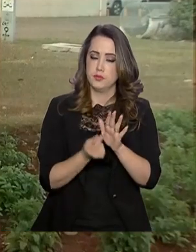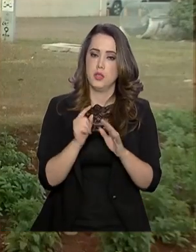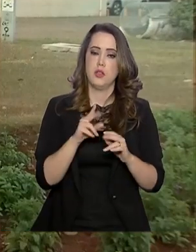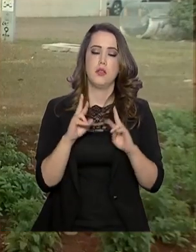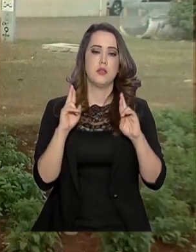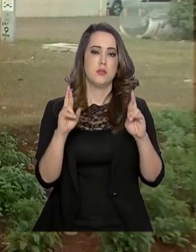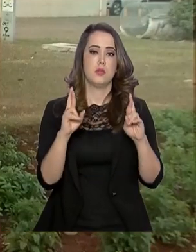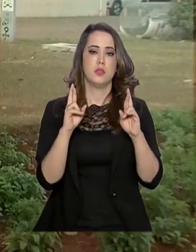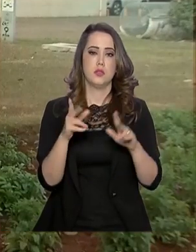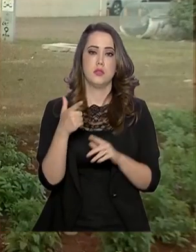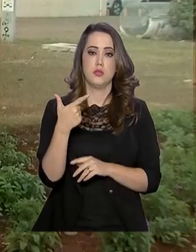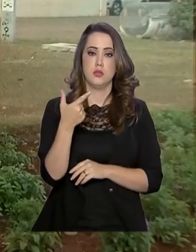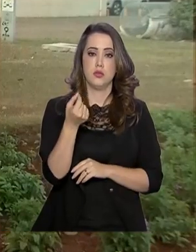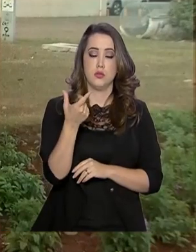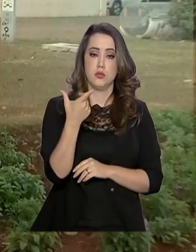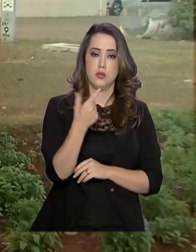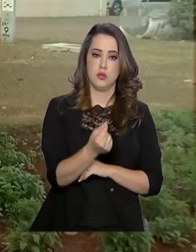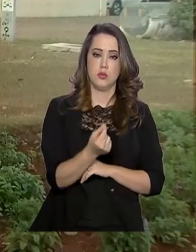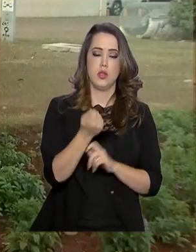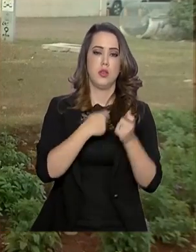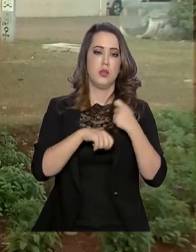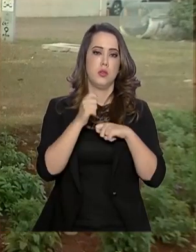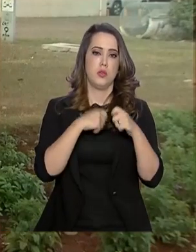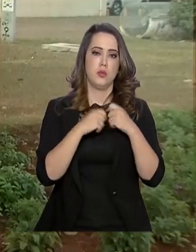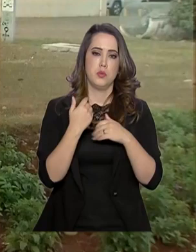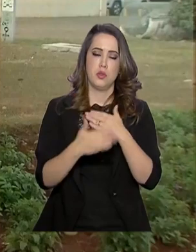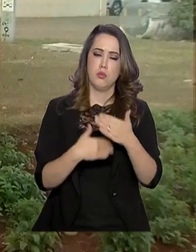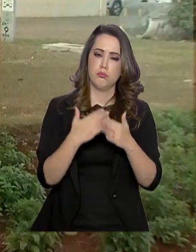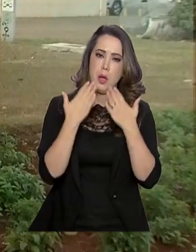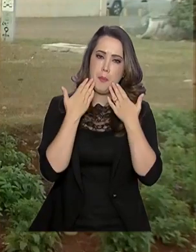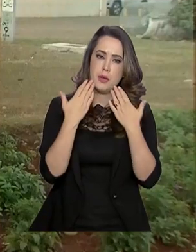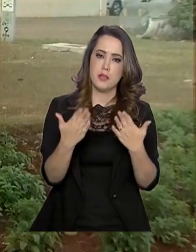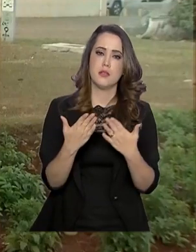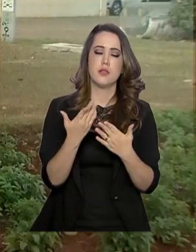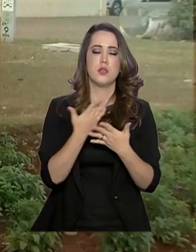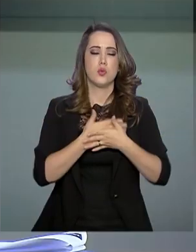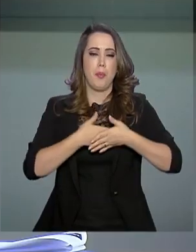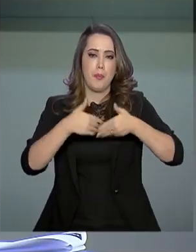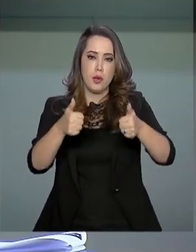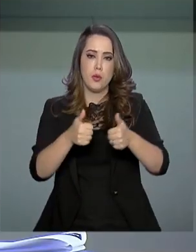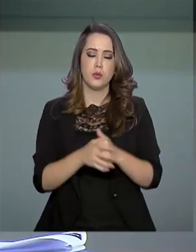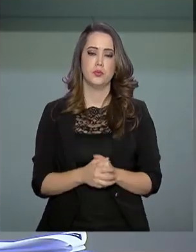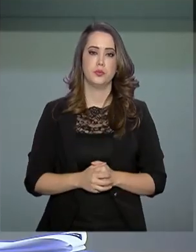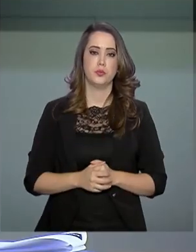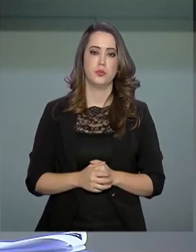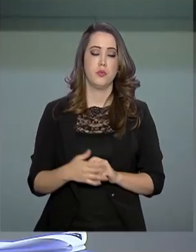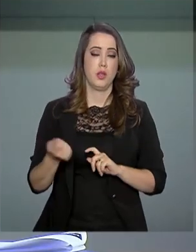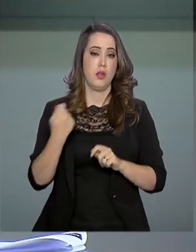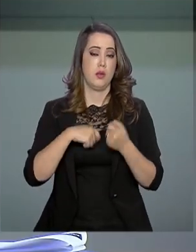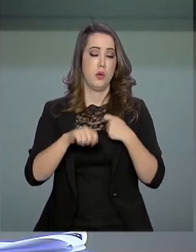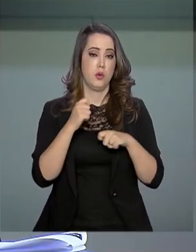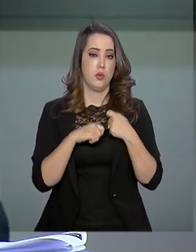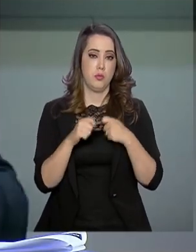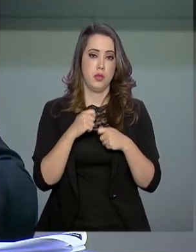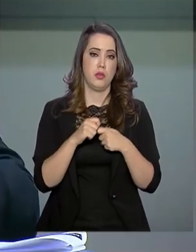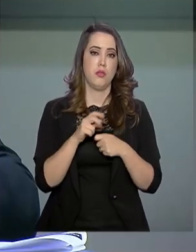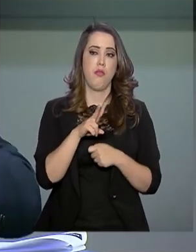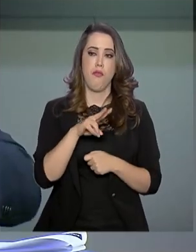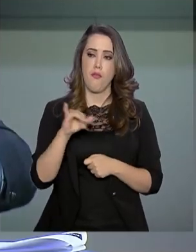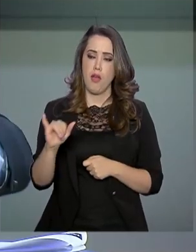expectativa é de que em 2020 a economia apresente um reaquecimento. A economia vai